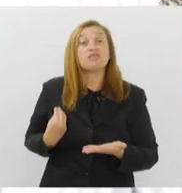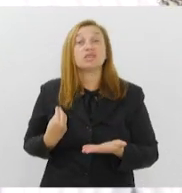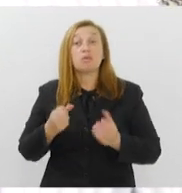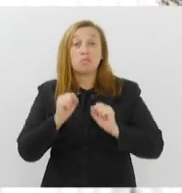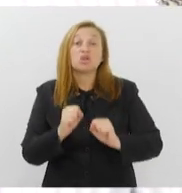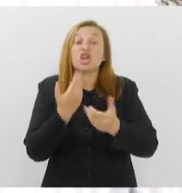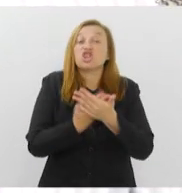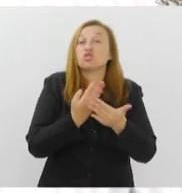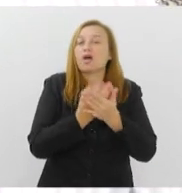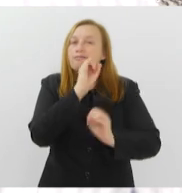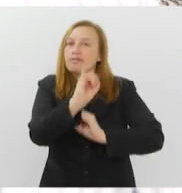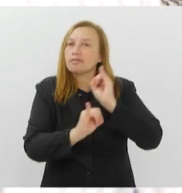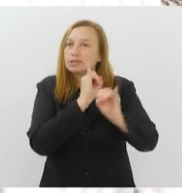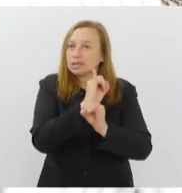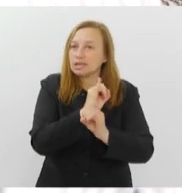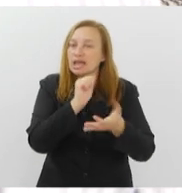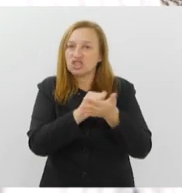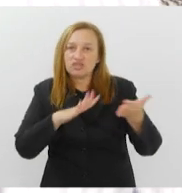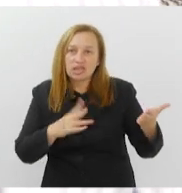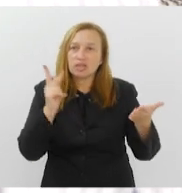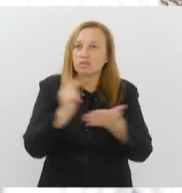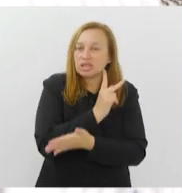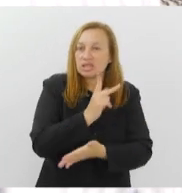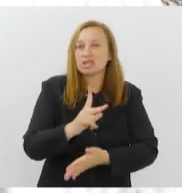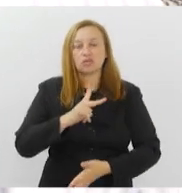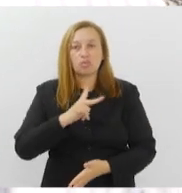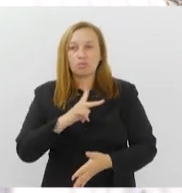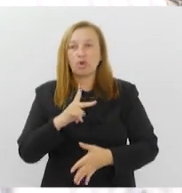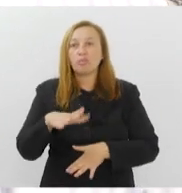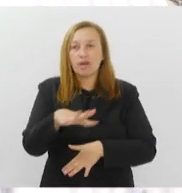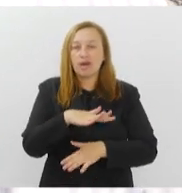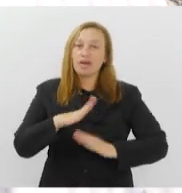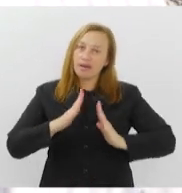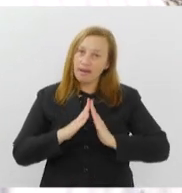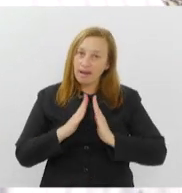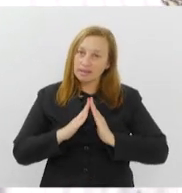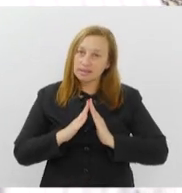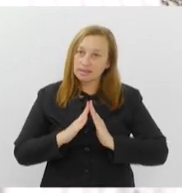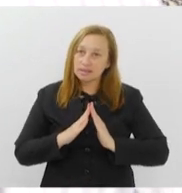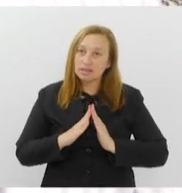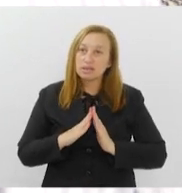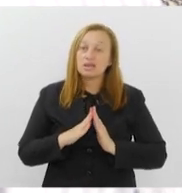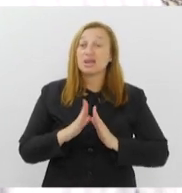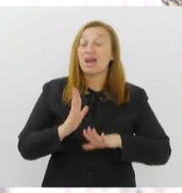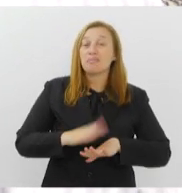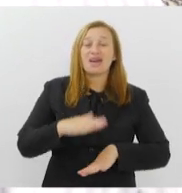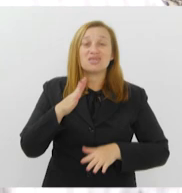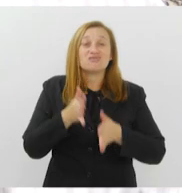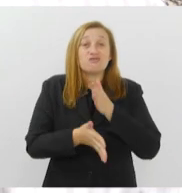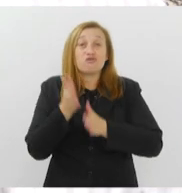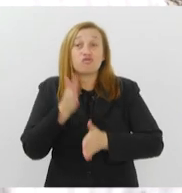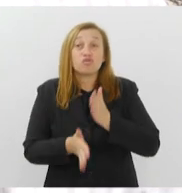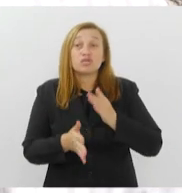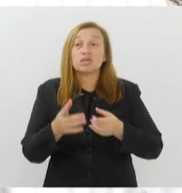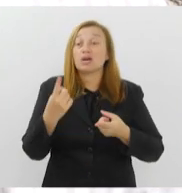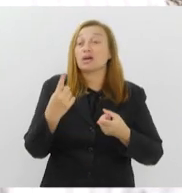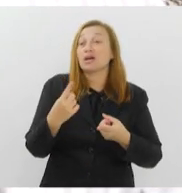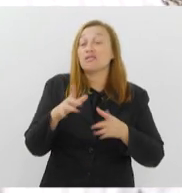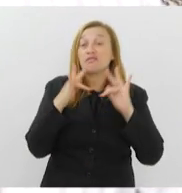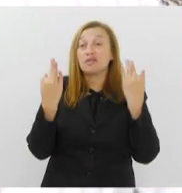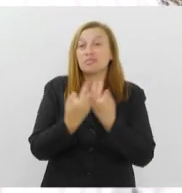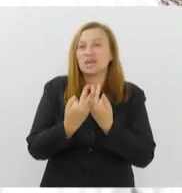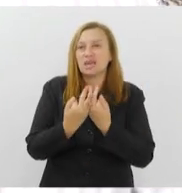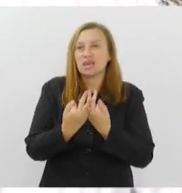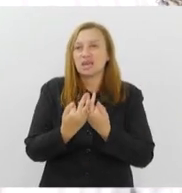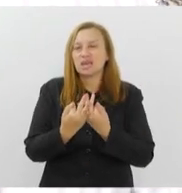essa atividade escolar acontecesse no próprio ambiente familiar. E isso é muito mais complicado para famílias que são